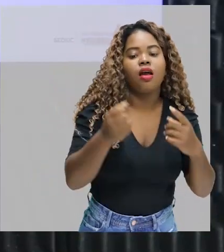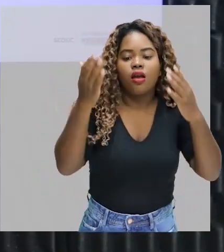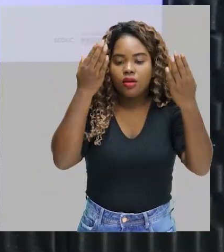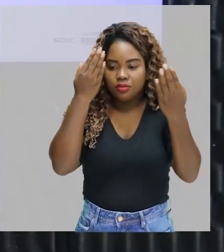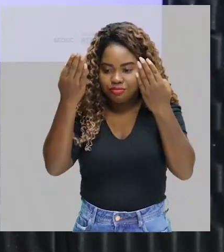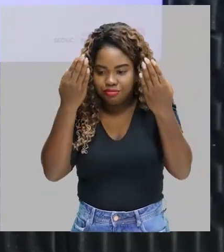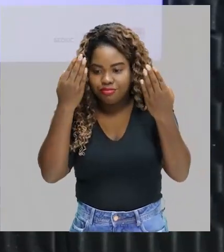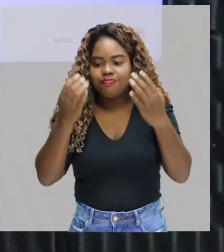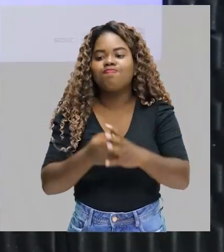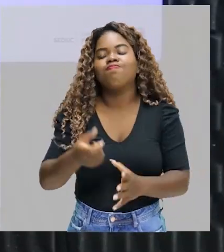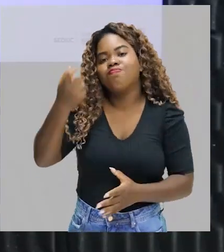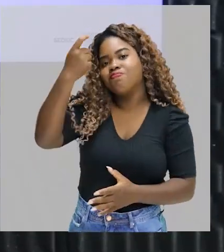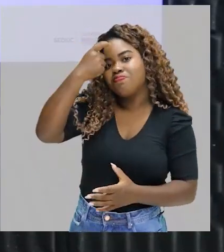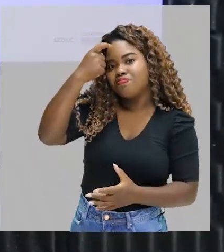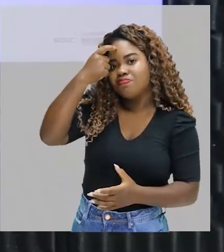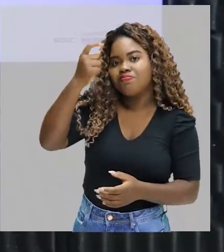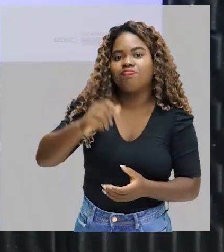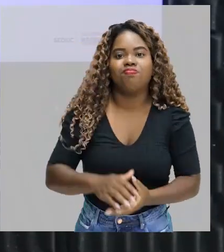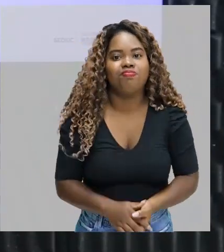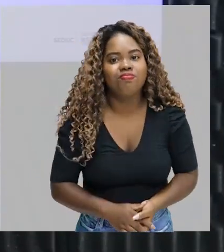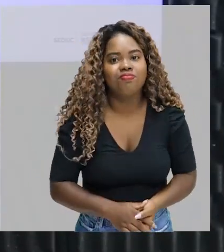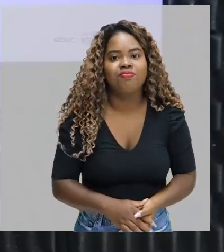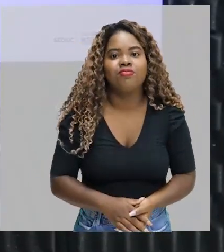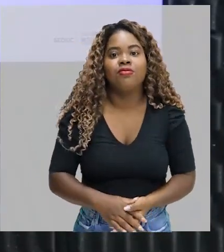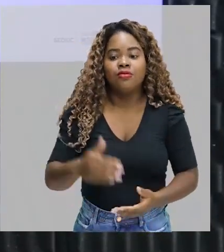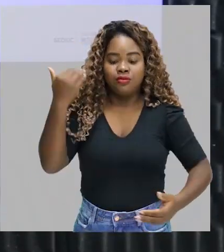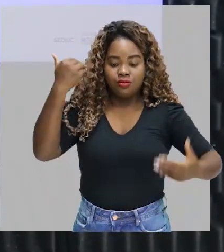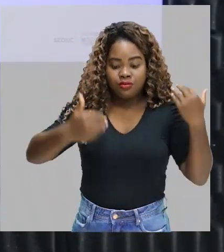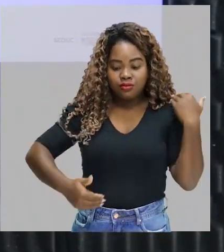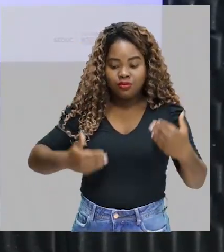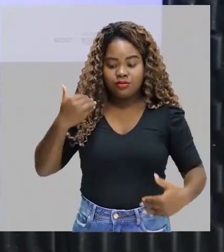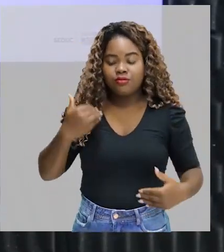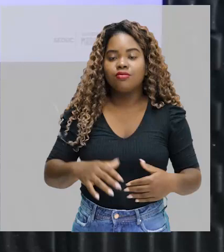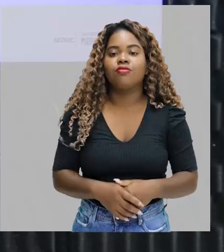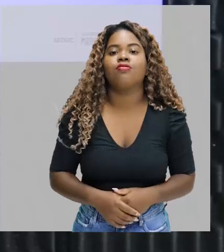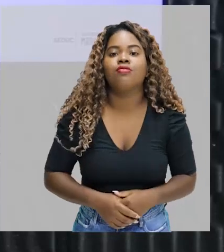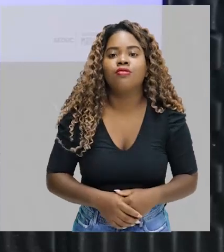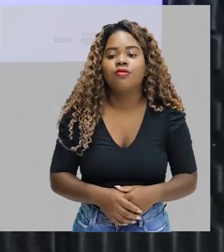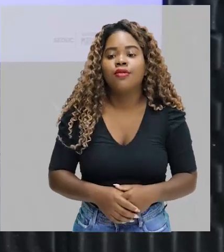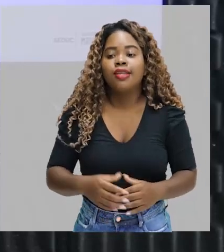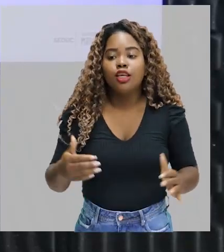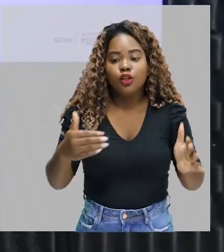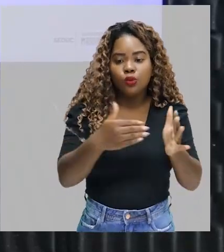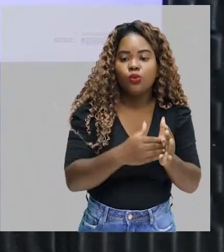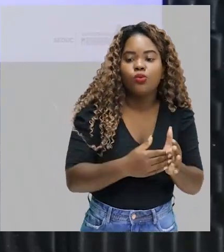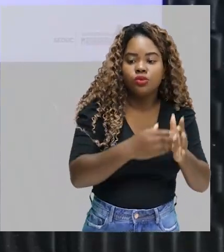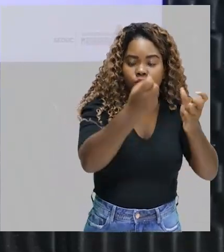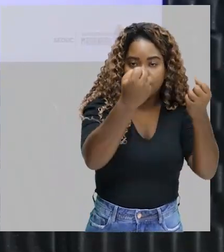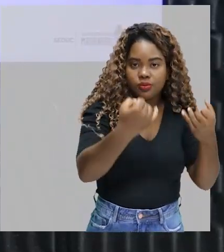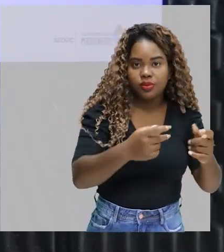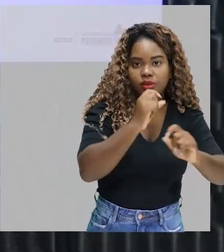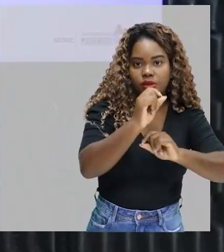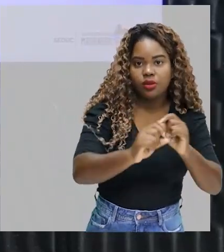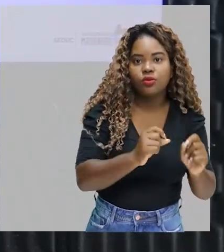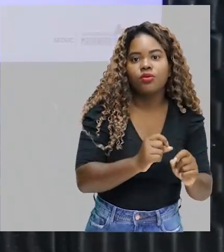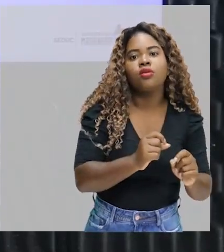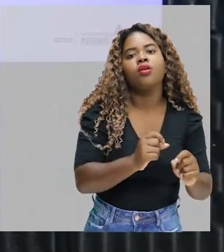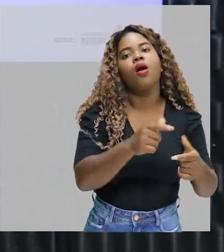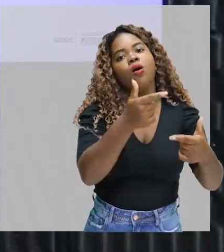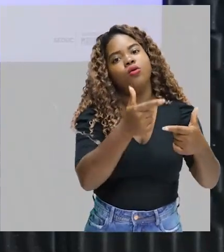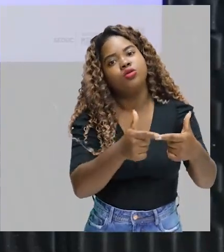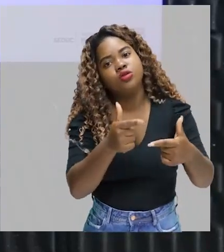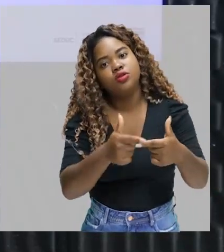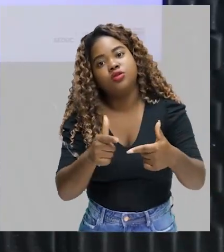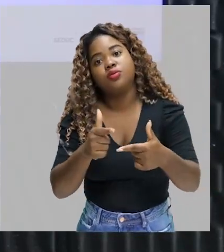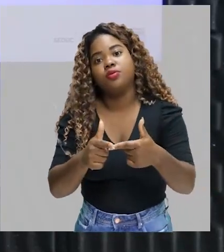os cognitivos, os físicos e lá nós finalizamos a nossa aula mostrando os problemas que a